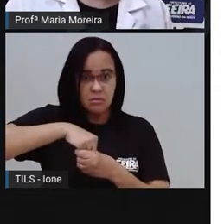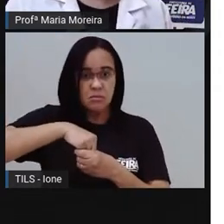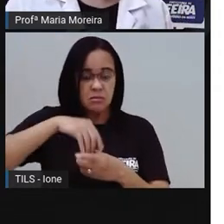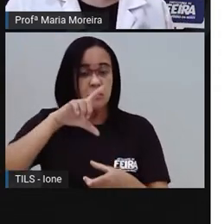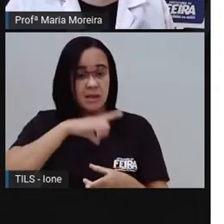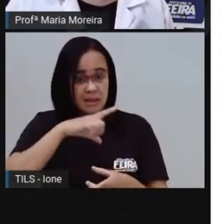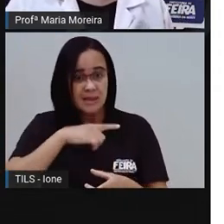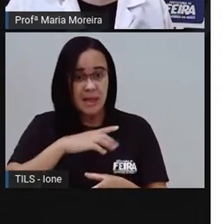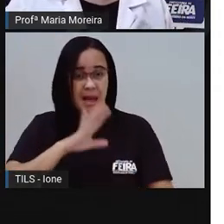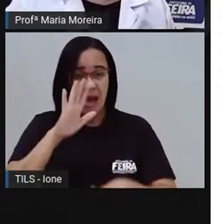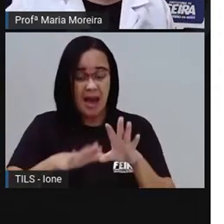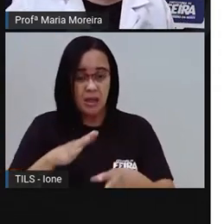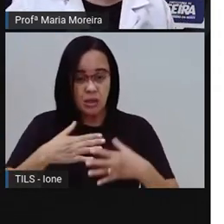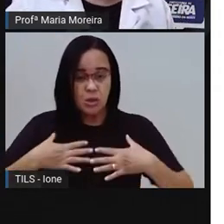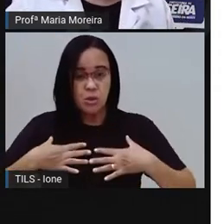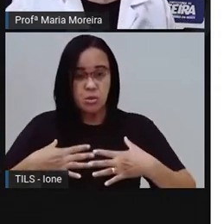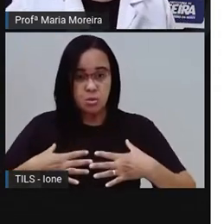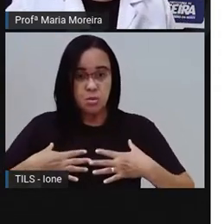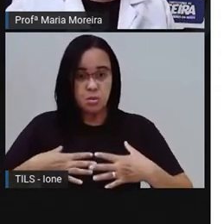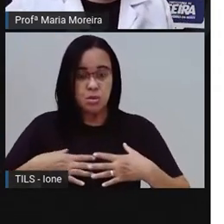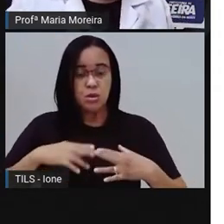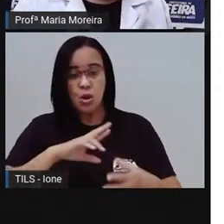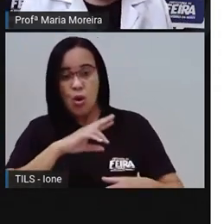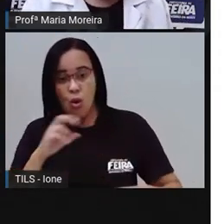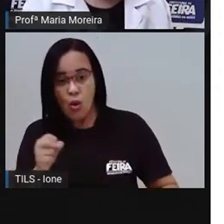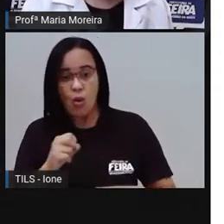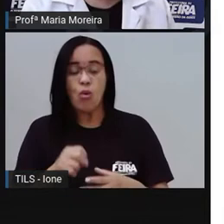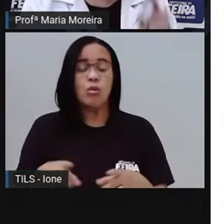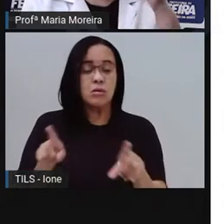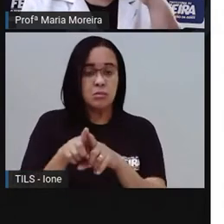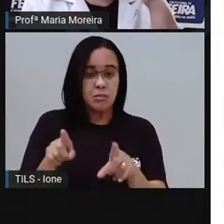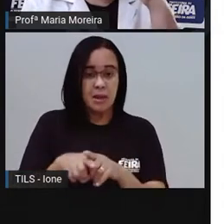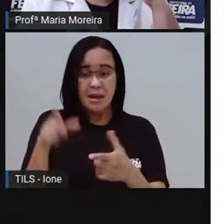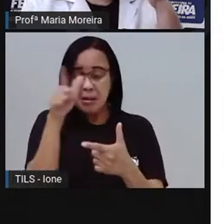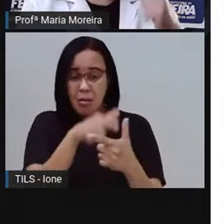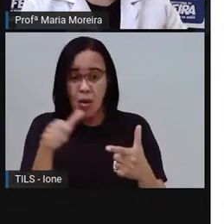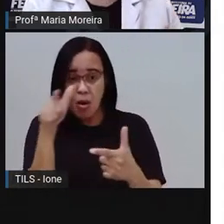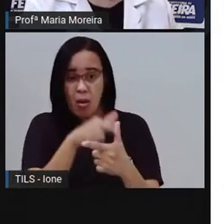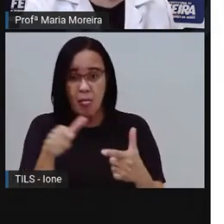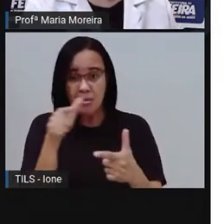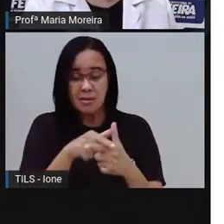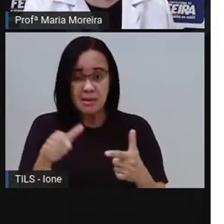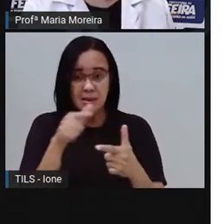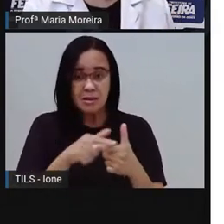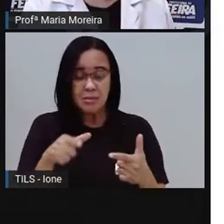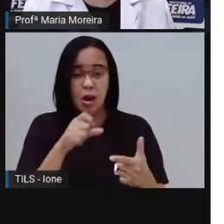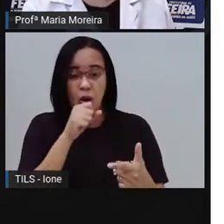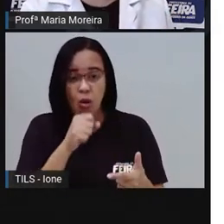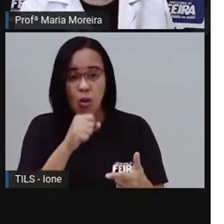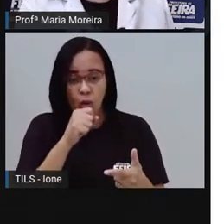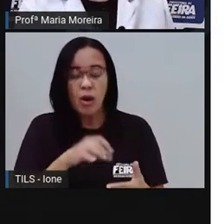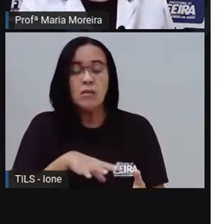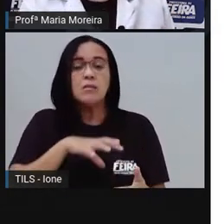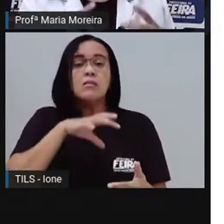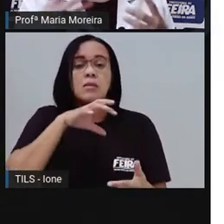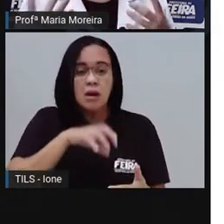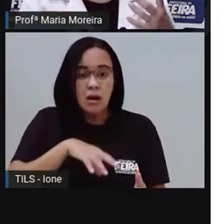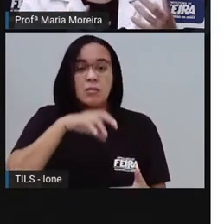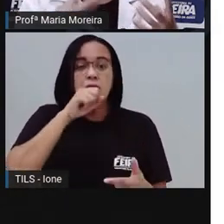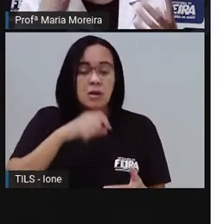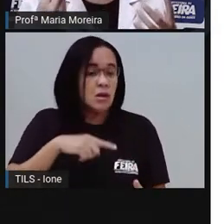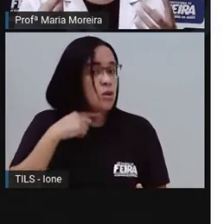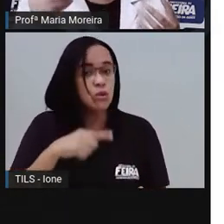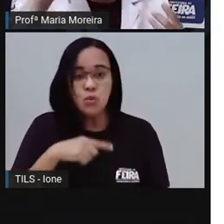a asma e doenças do coração. Eu acredito que vocês não tinham nem, ó, parado pra pensar nisso. Às vezes a gente não